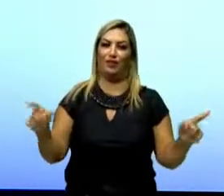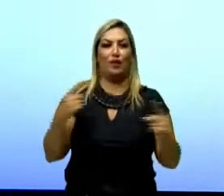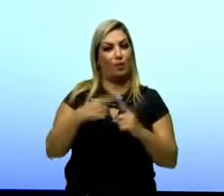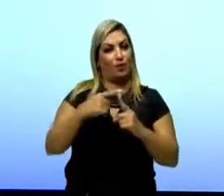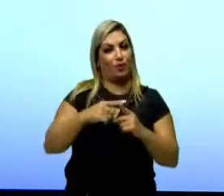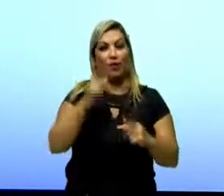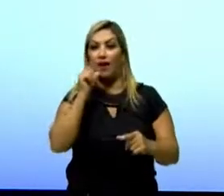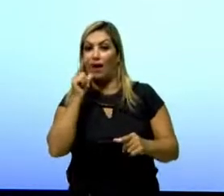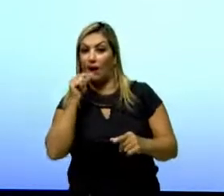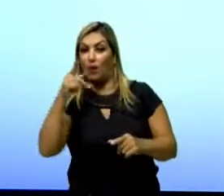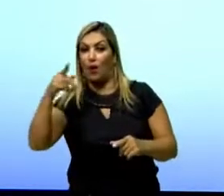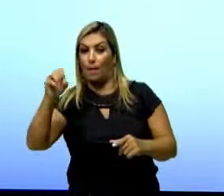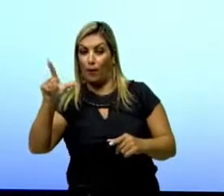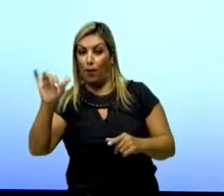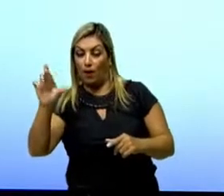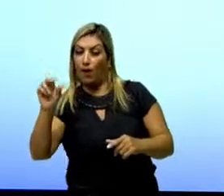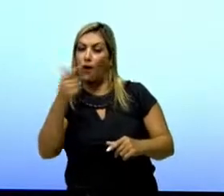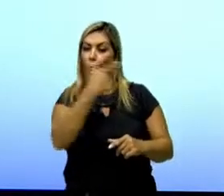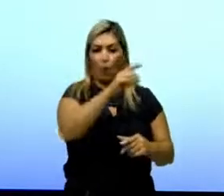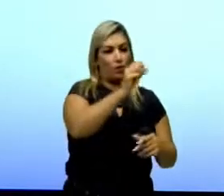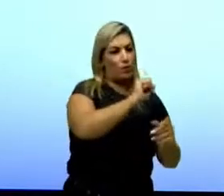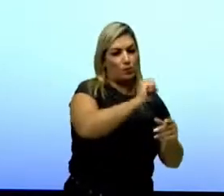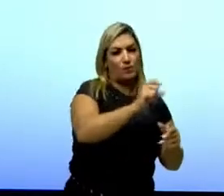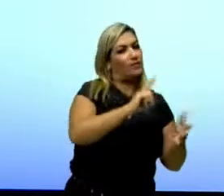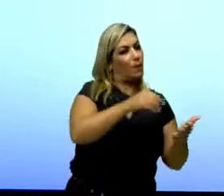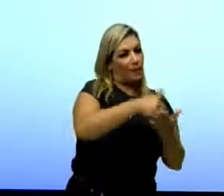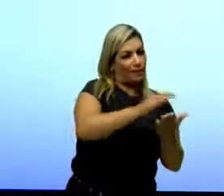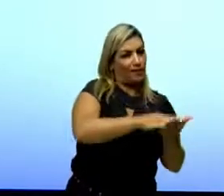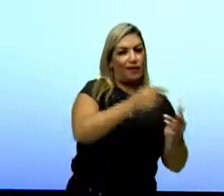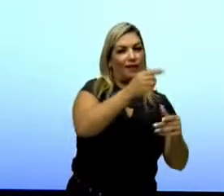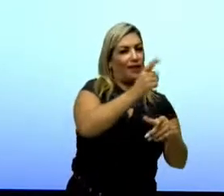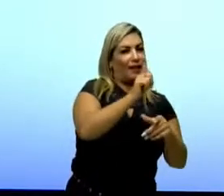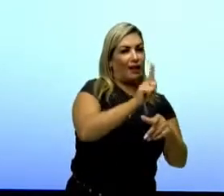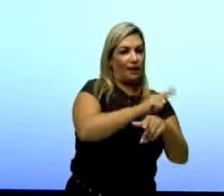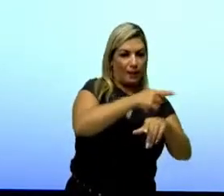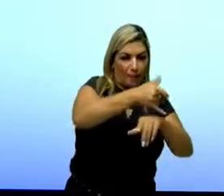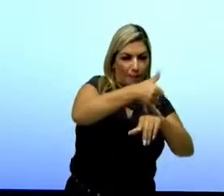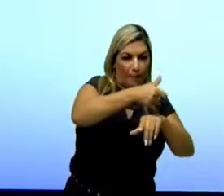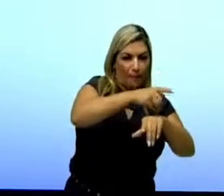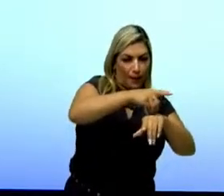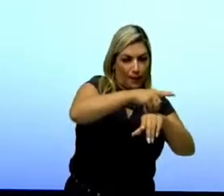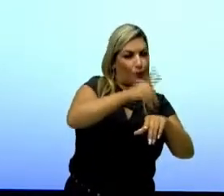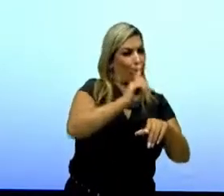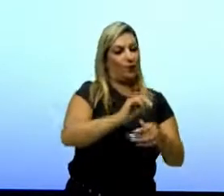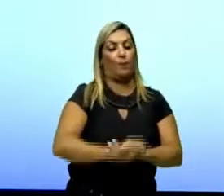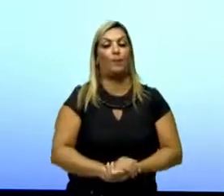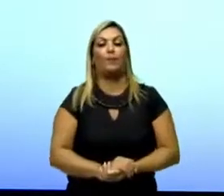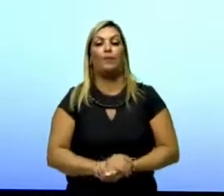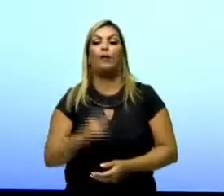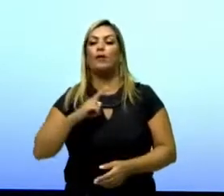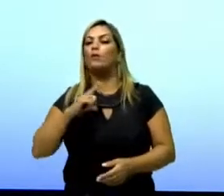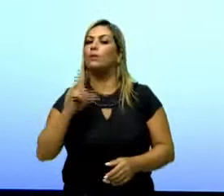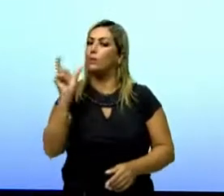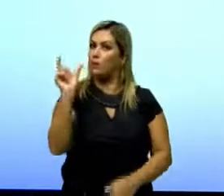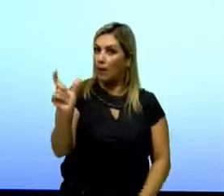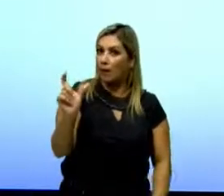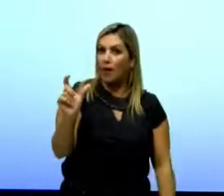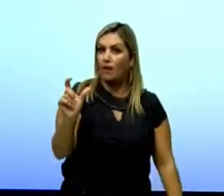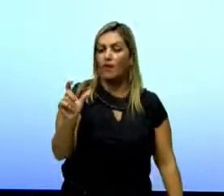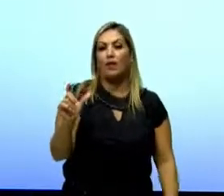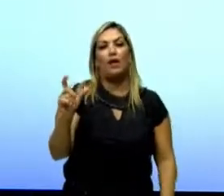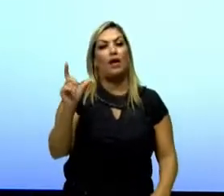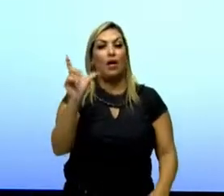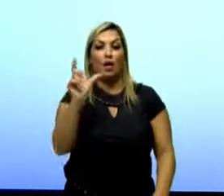e esses outros não. E nós temos aí o termo universal. A gente chama água dissolvente